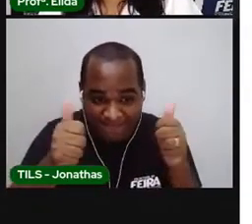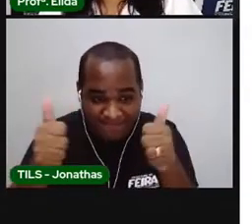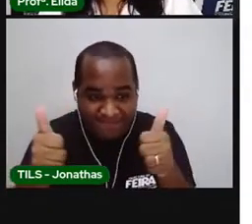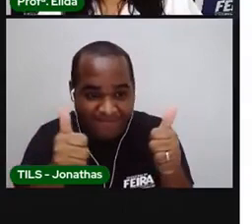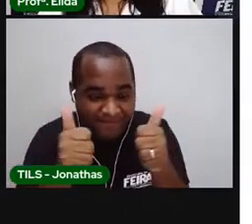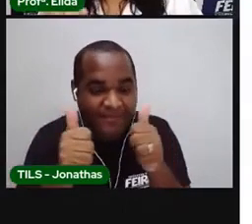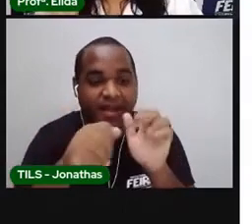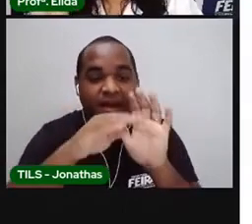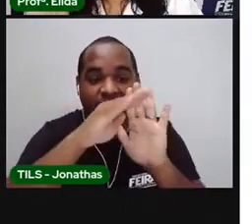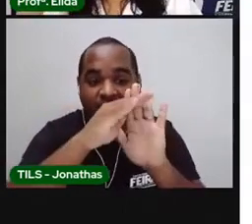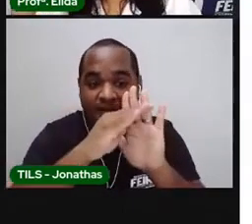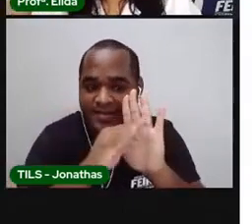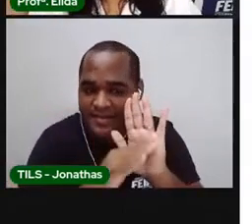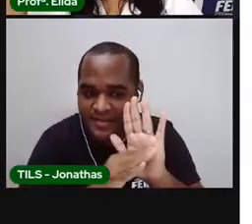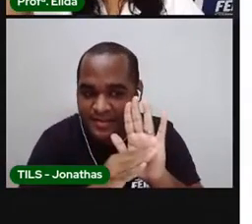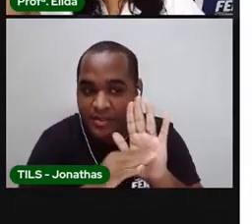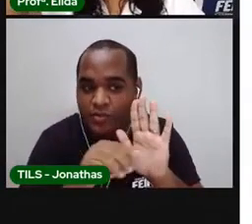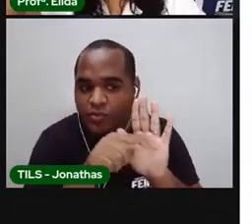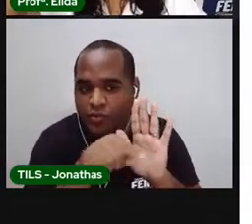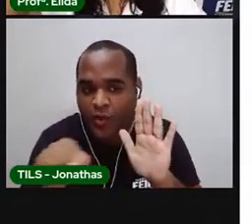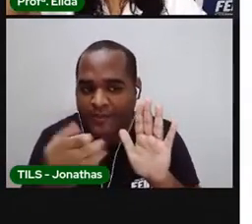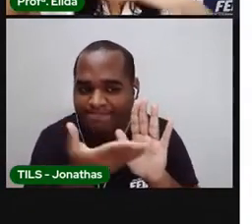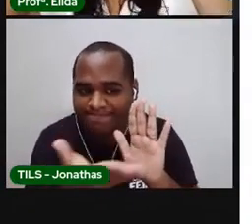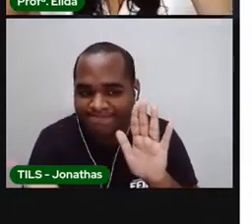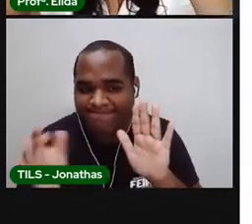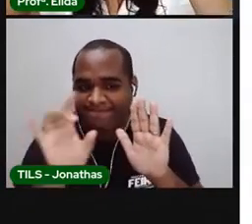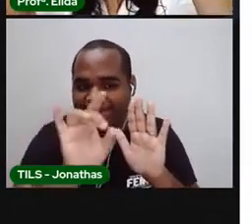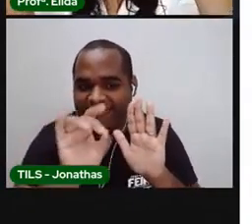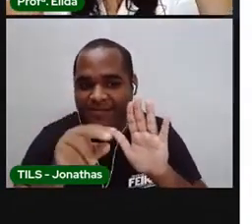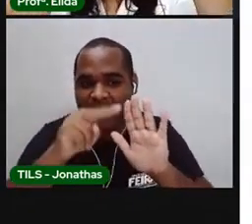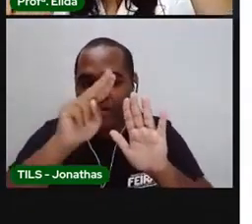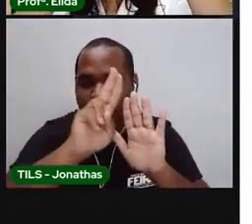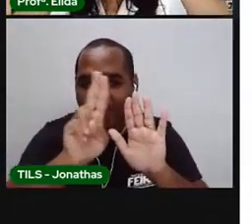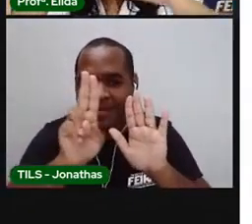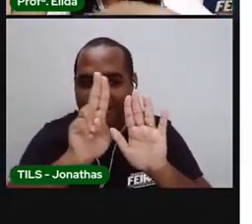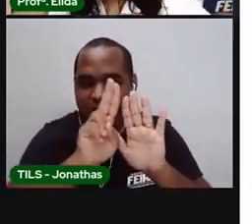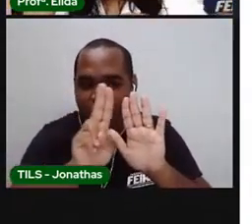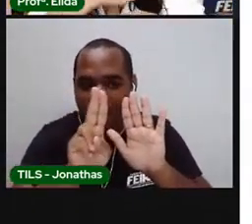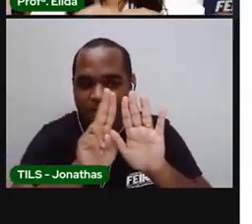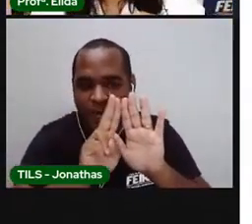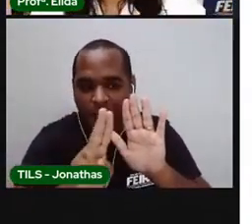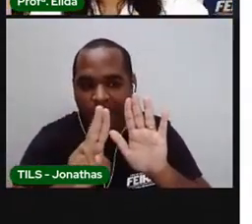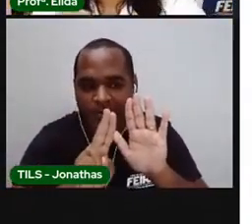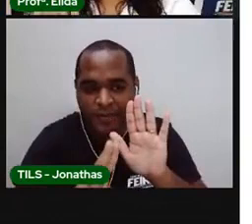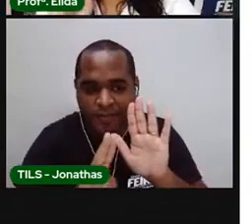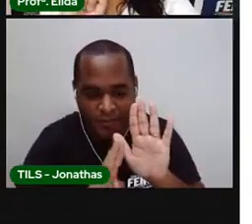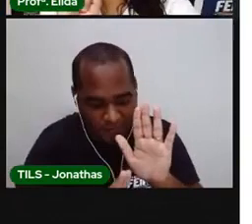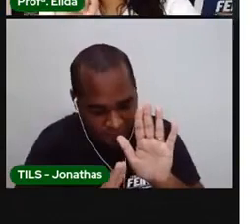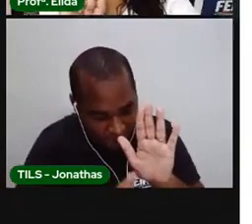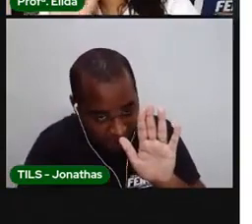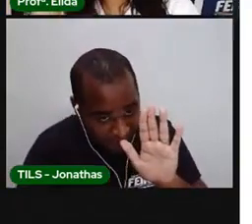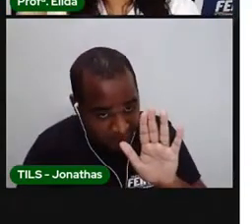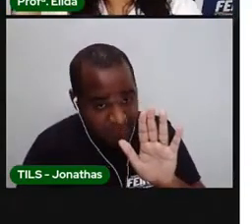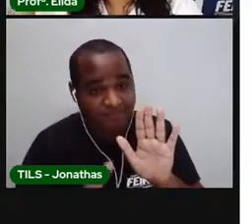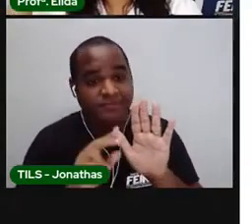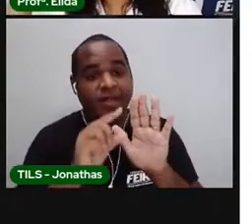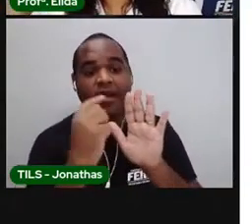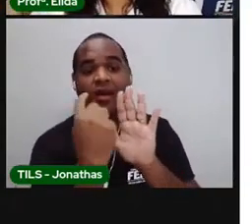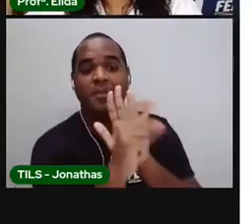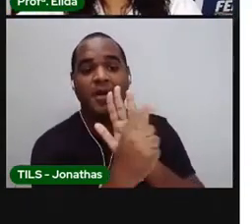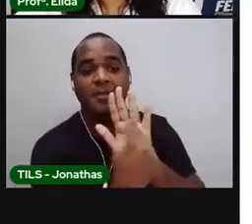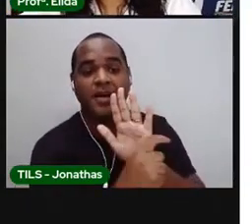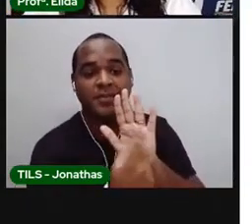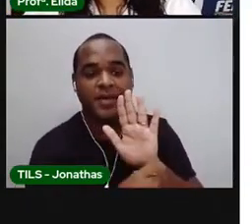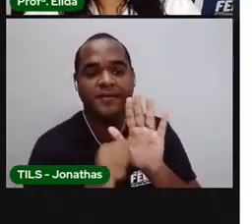lista, a gente faz, vai colocando os nomes, um embaixo do outro. Não pode botar